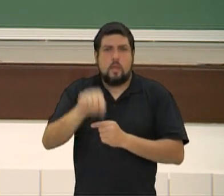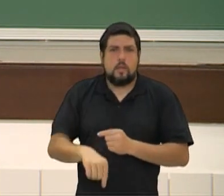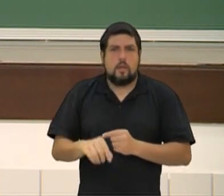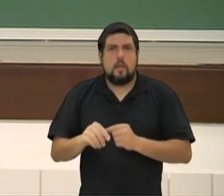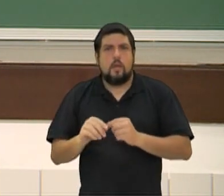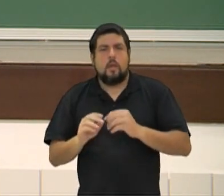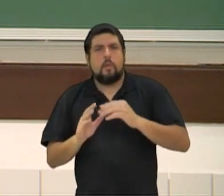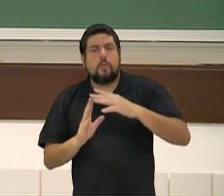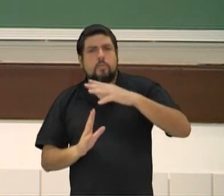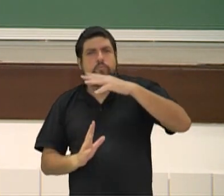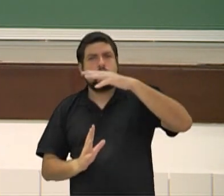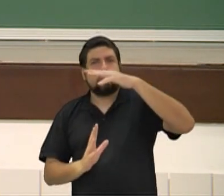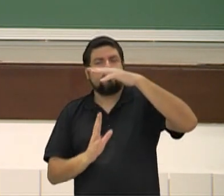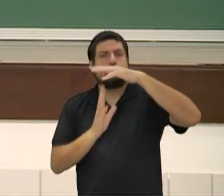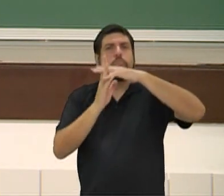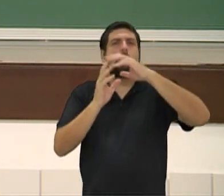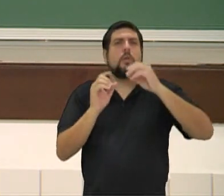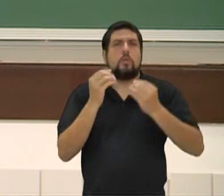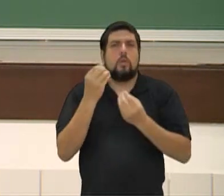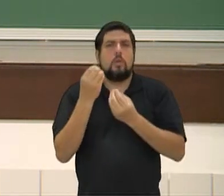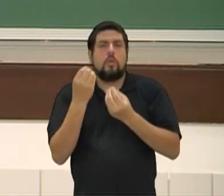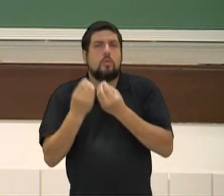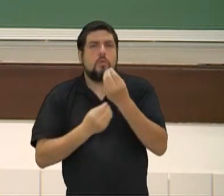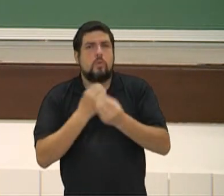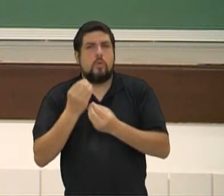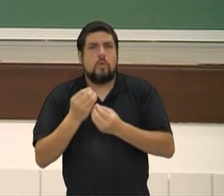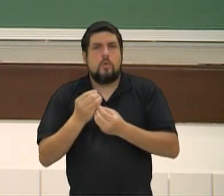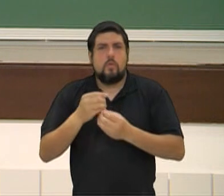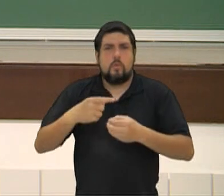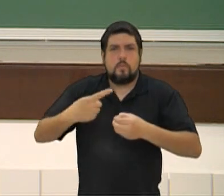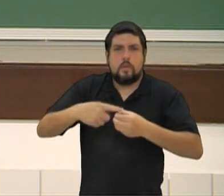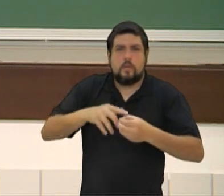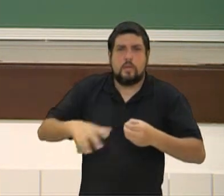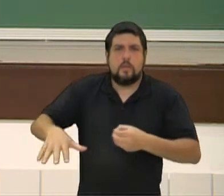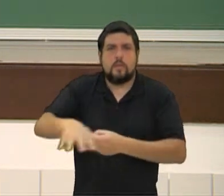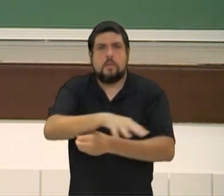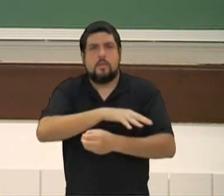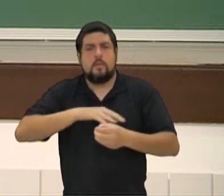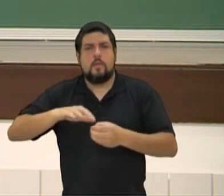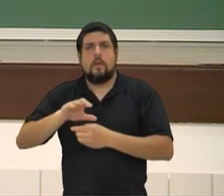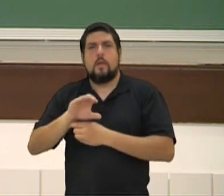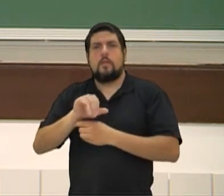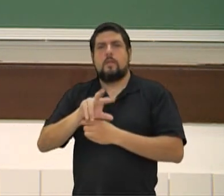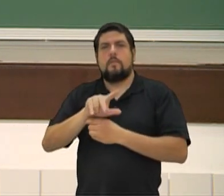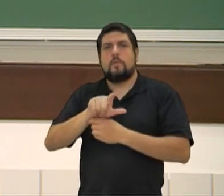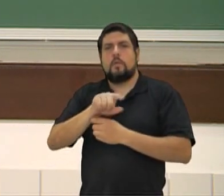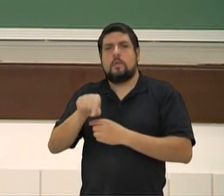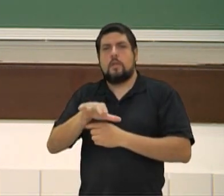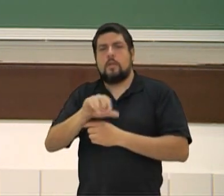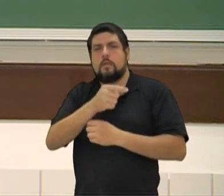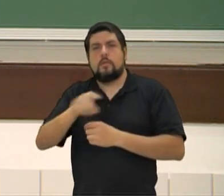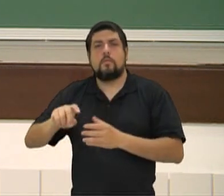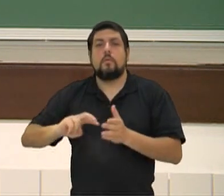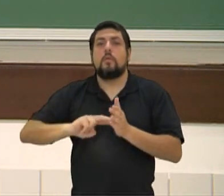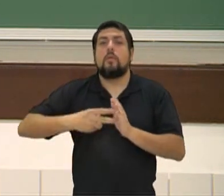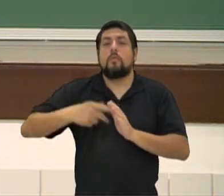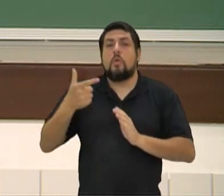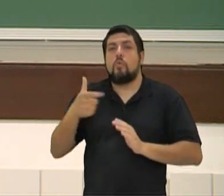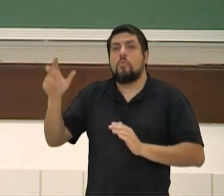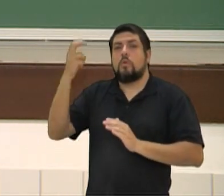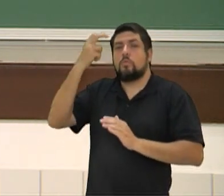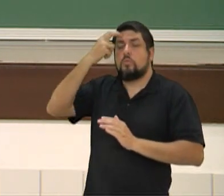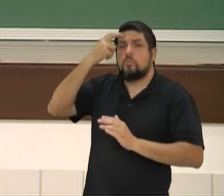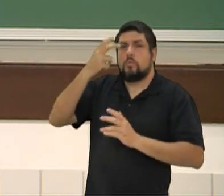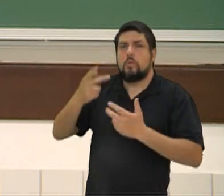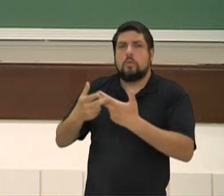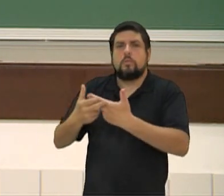ápice da ideia de civilização, o termo, se você coloca civilização, você está tirando outras, outras culturas, outras